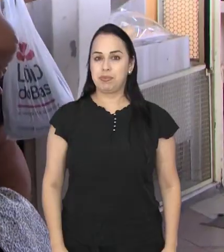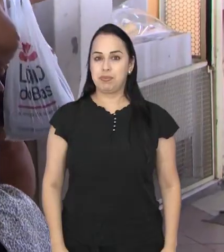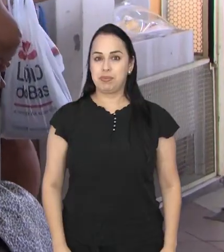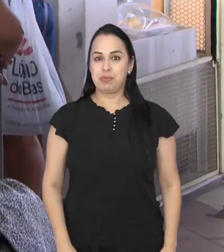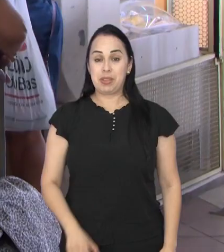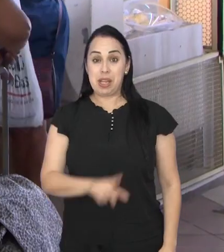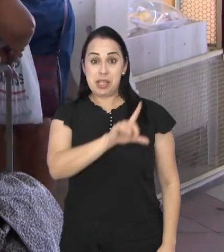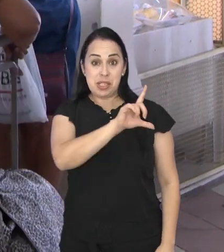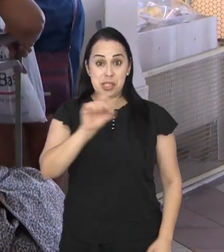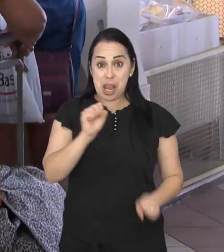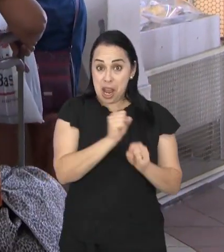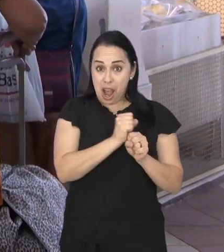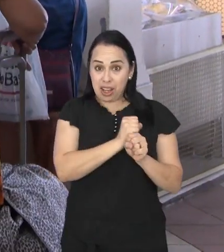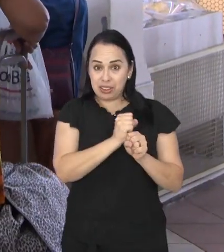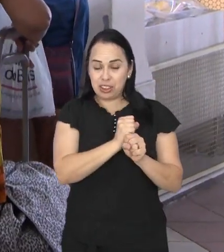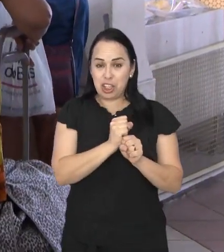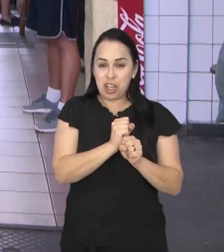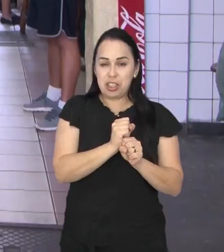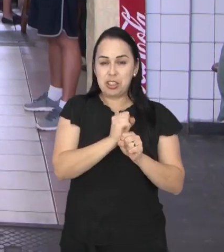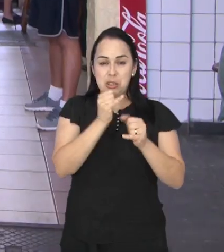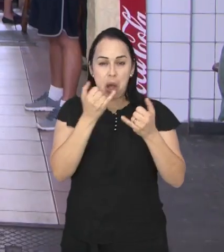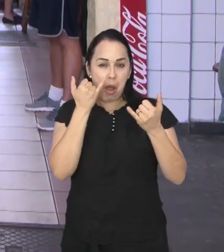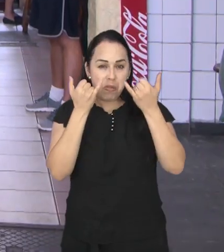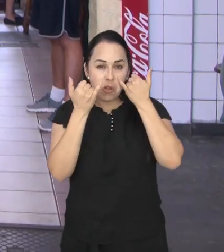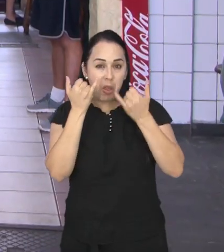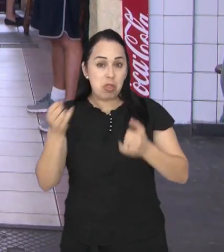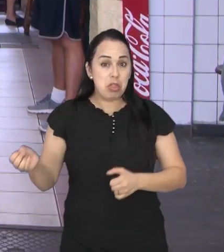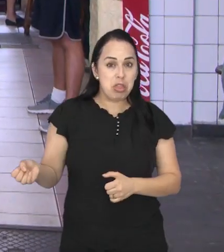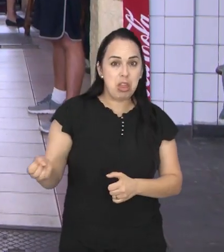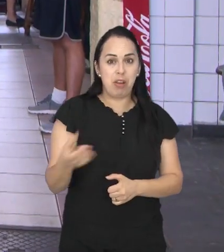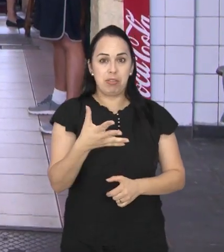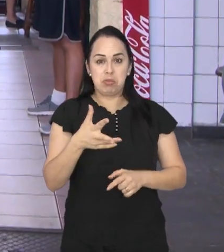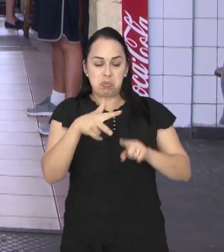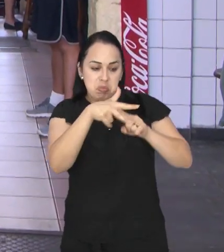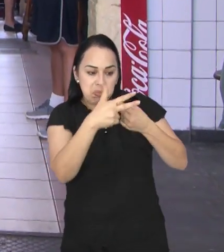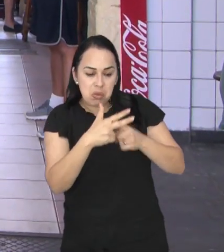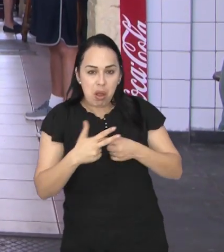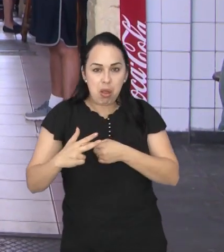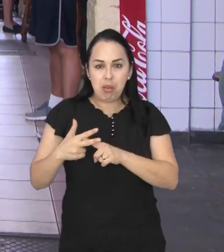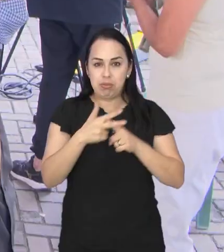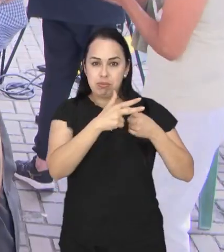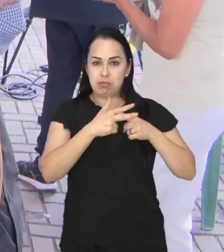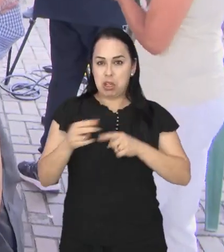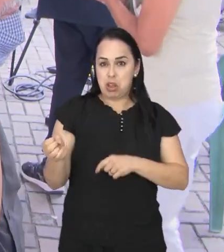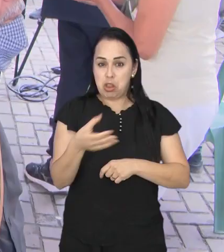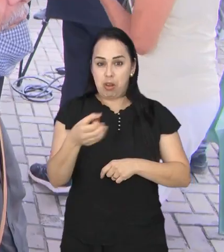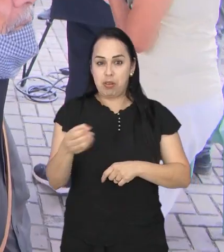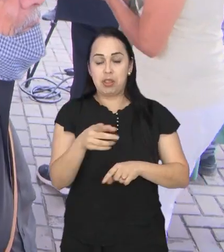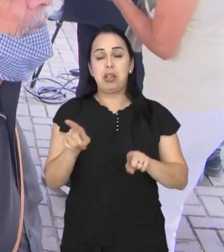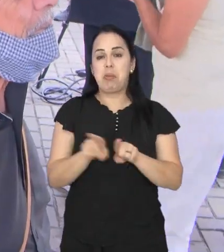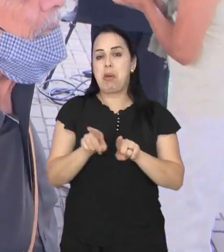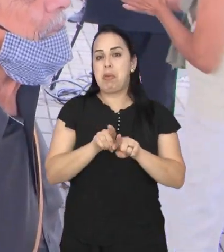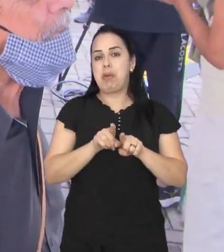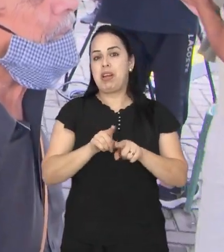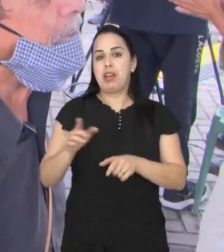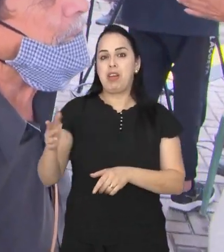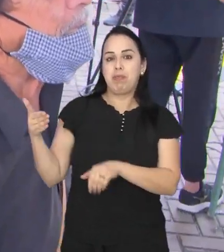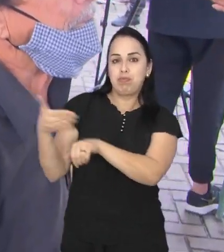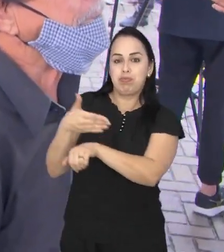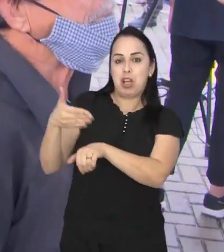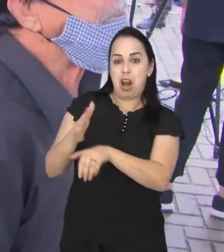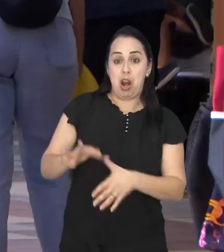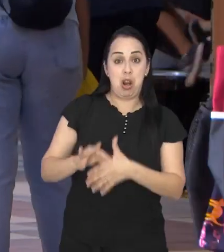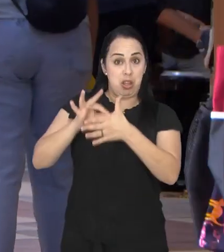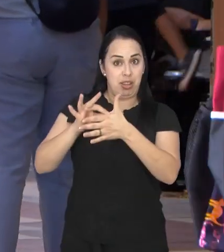E o Centenário contou com novidades. O anúncio de discussão para a modernização do espaço, que foi acompanhado por diversas